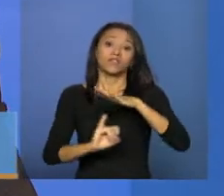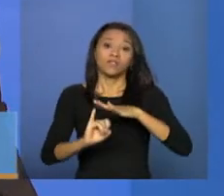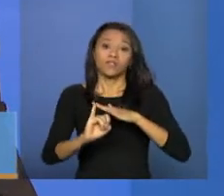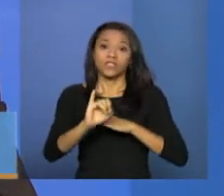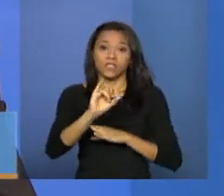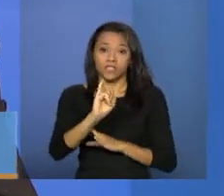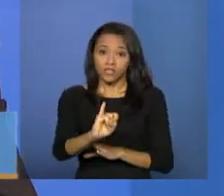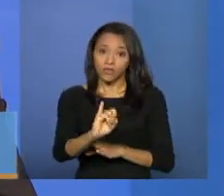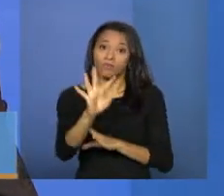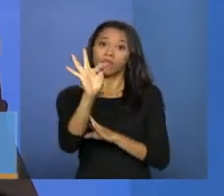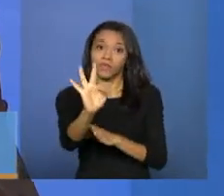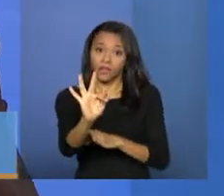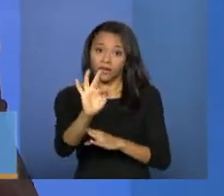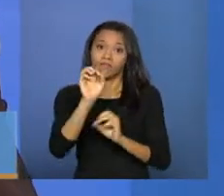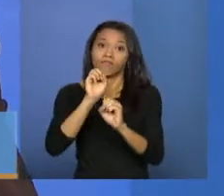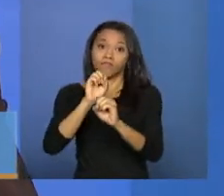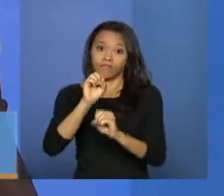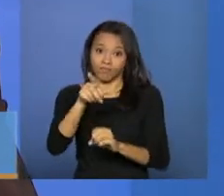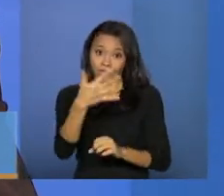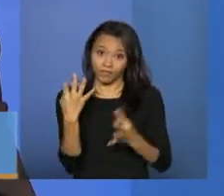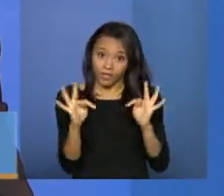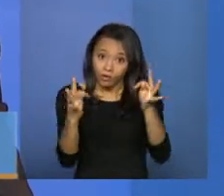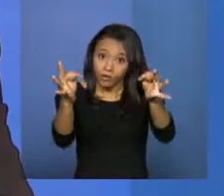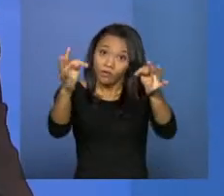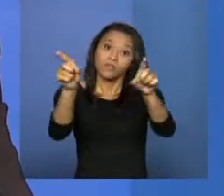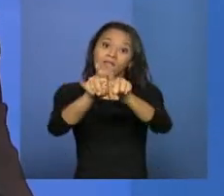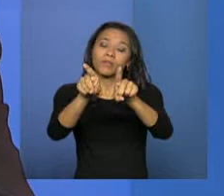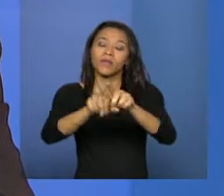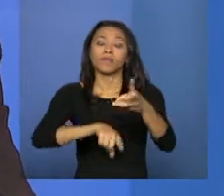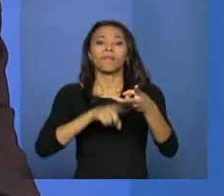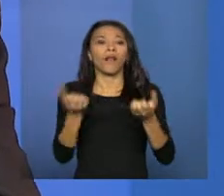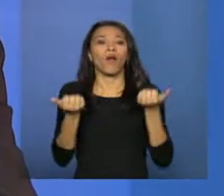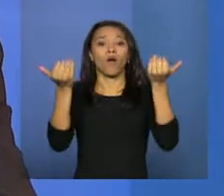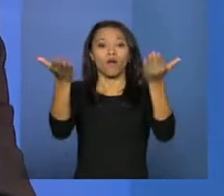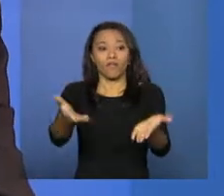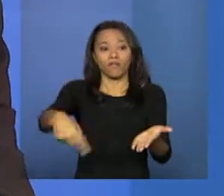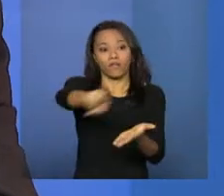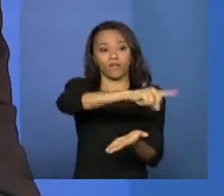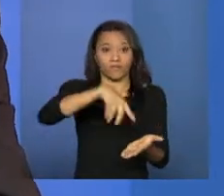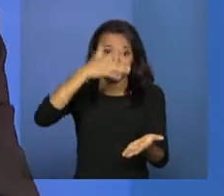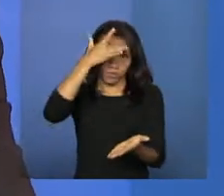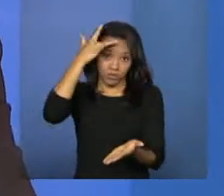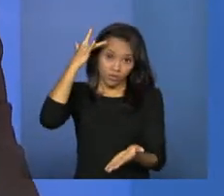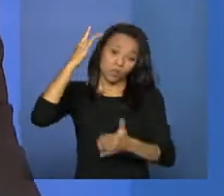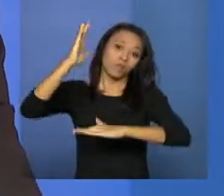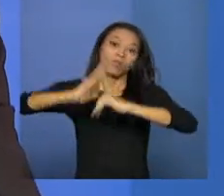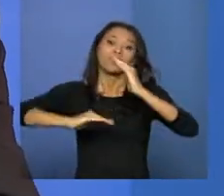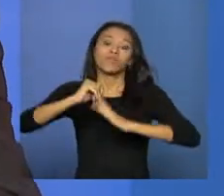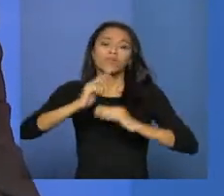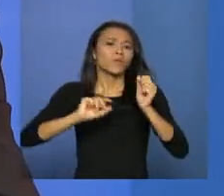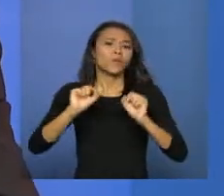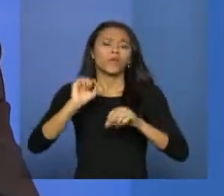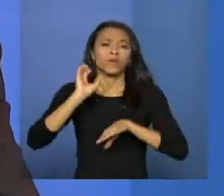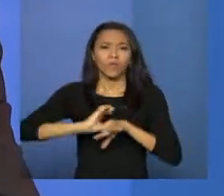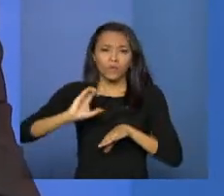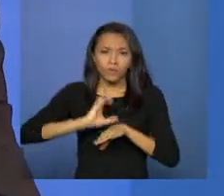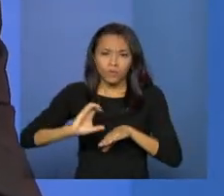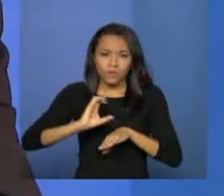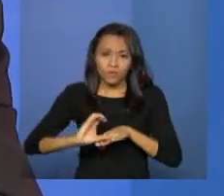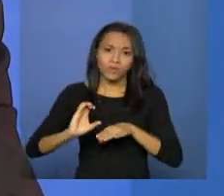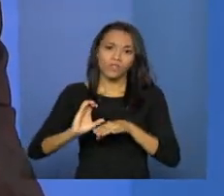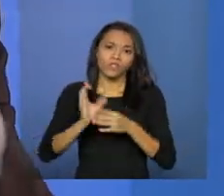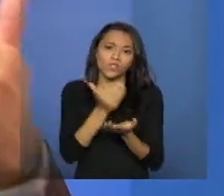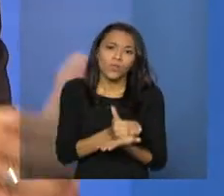para ofertar aos nossos trabalhadores cursos de